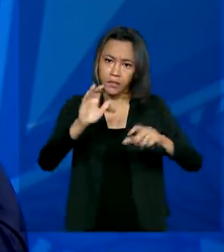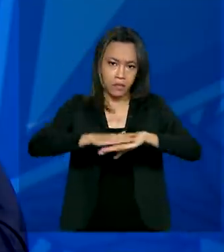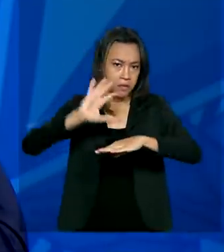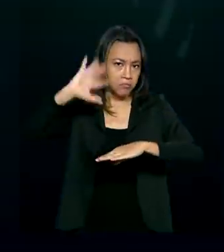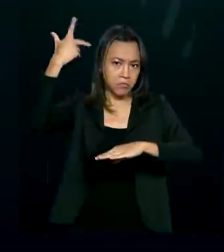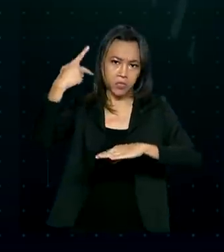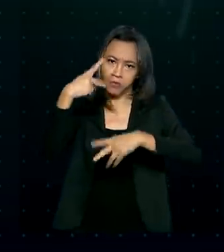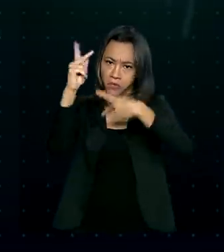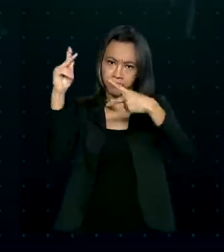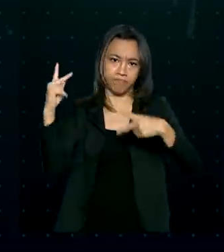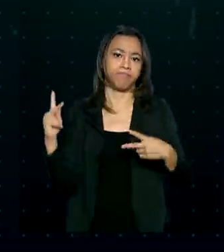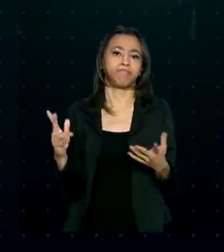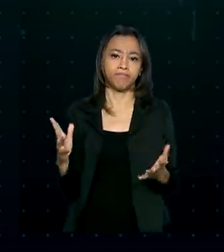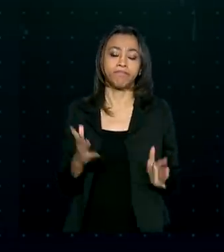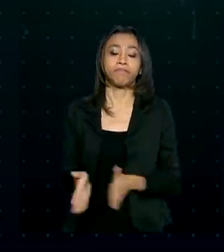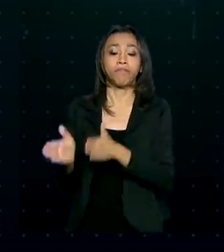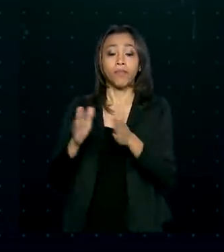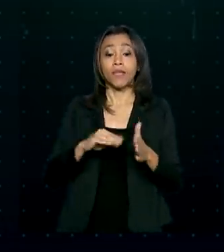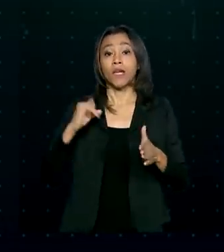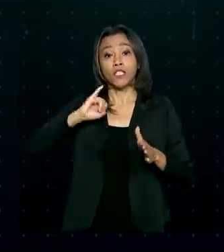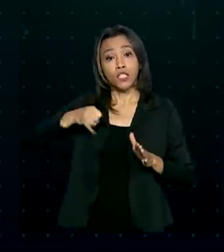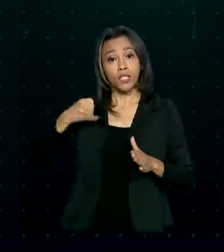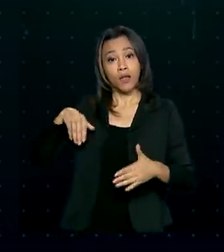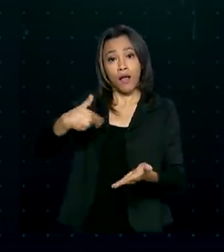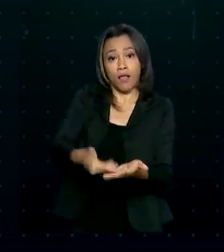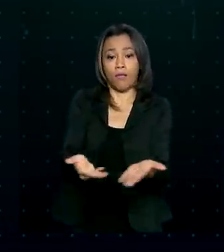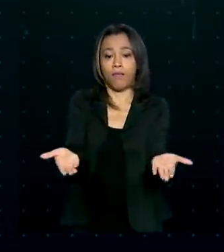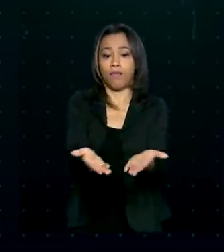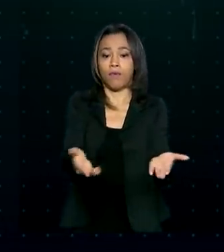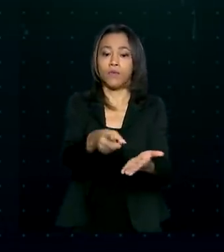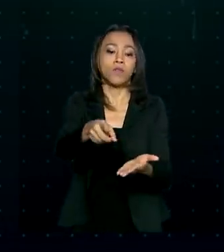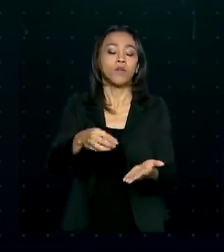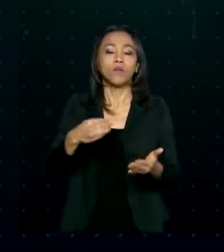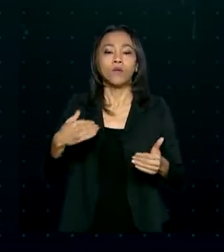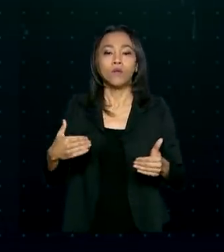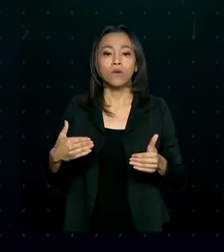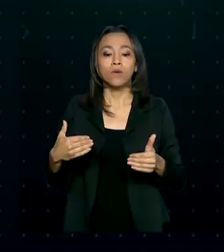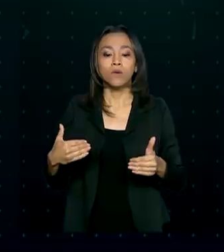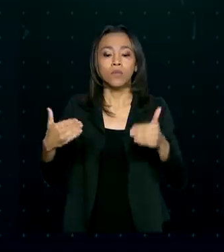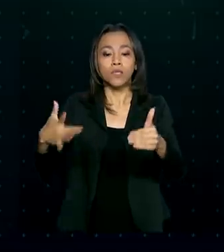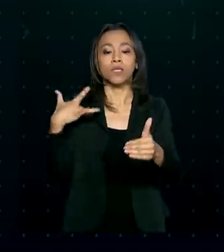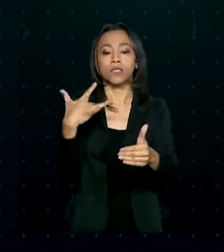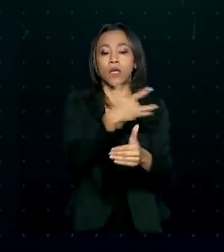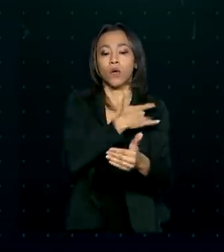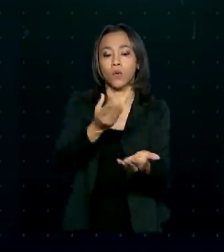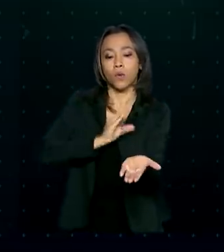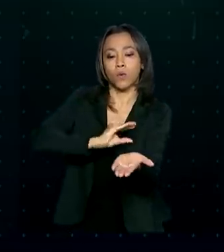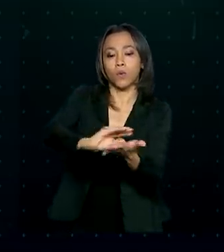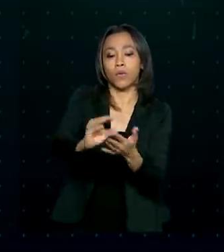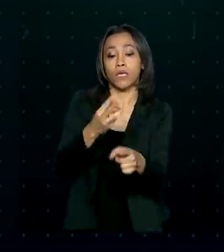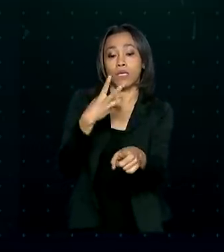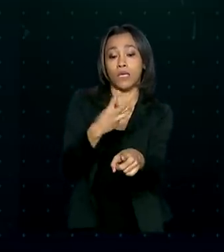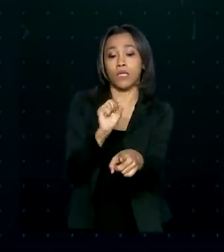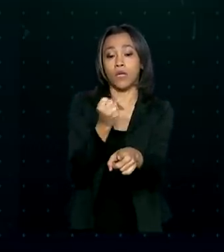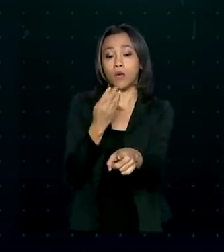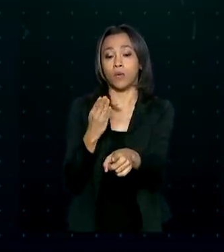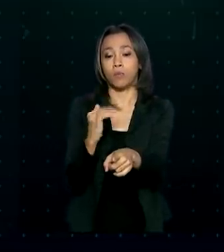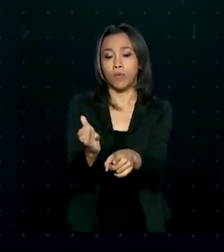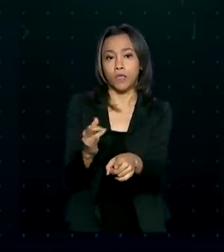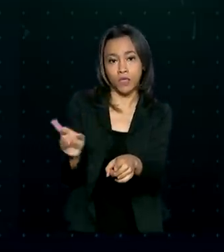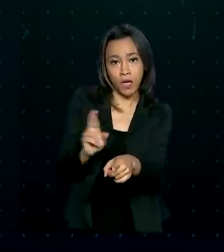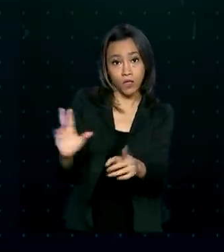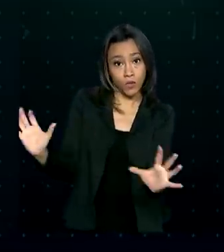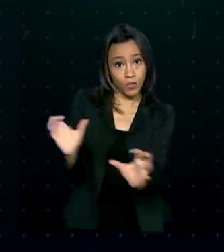decisões. De janeiro até agora, o Ministério da Saúde repassou aos estados e municípios 38 bilhões de reais.